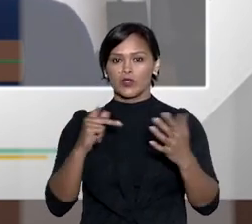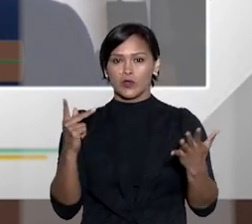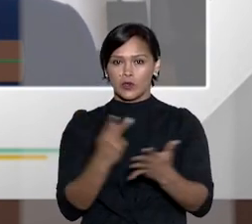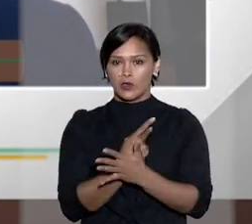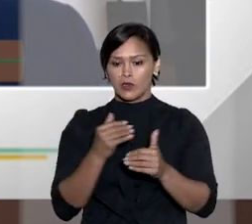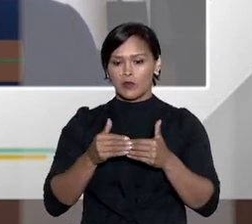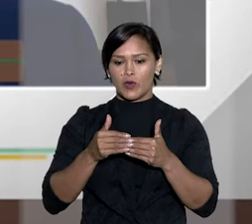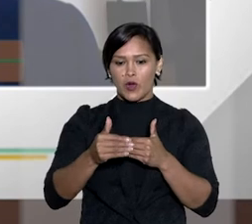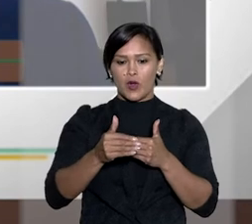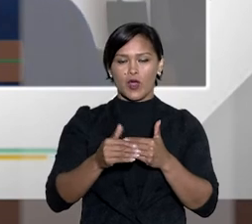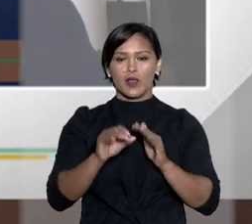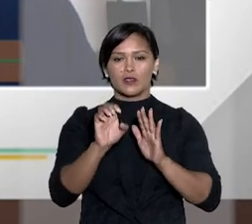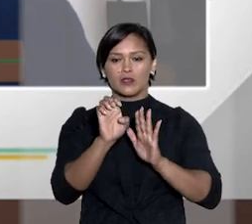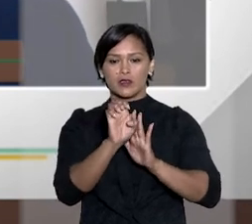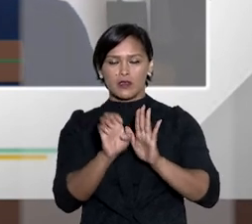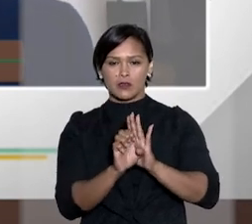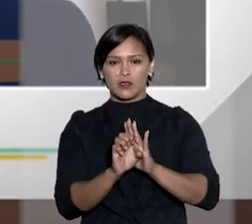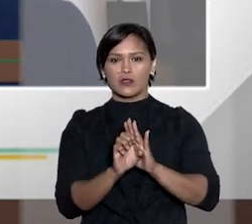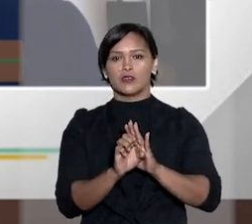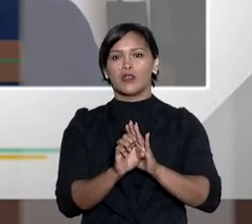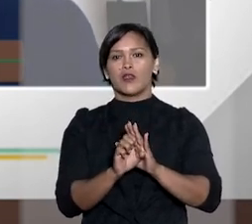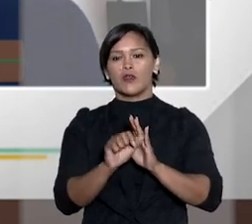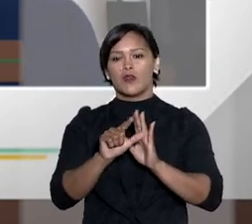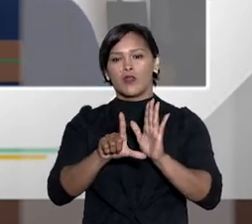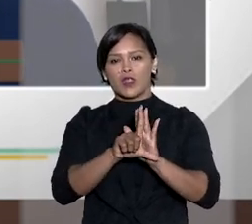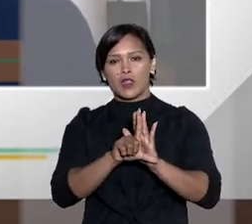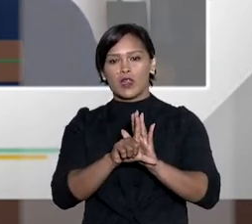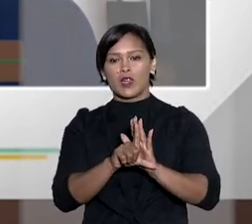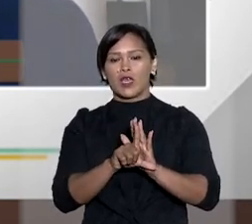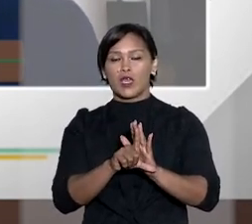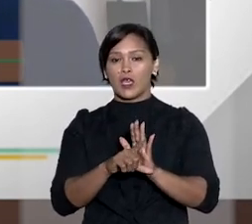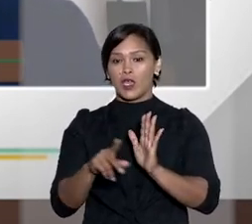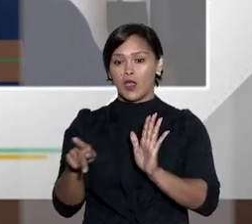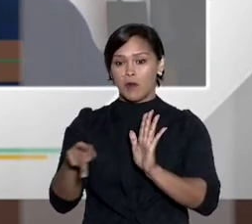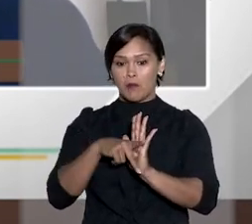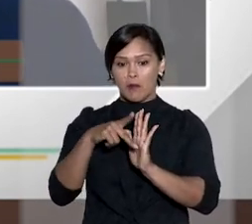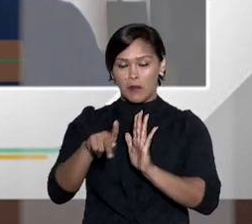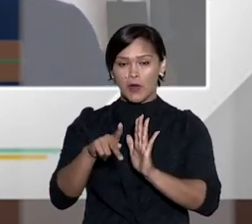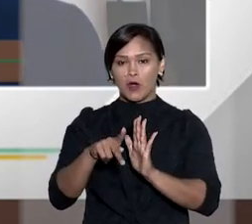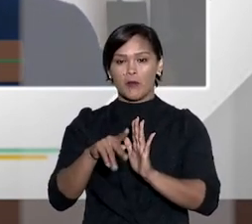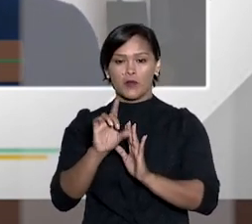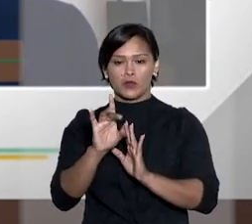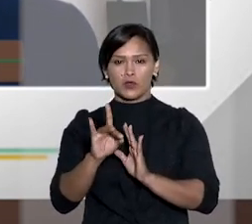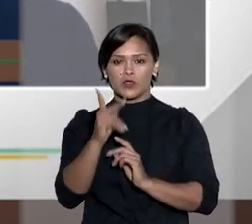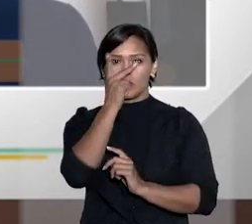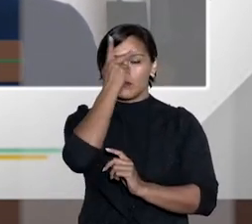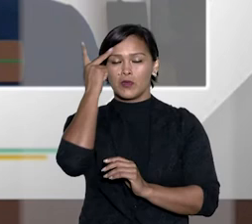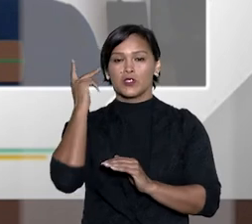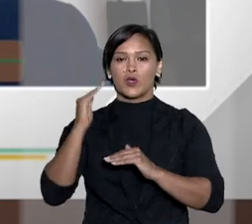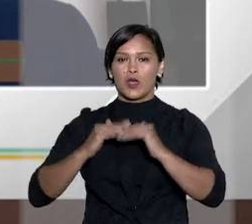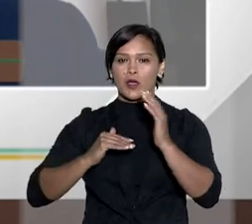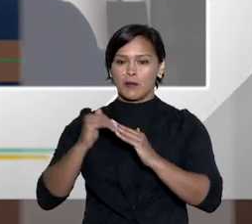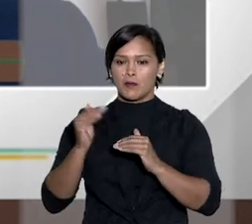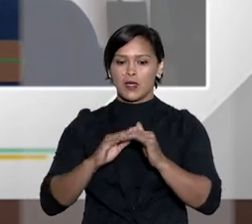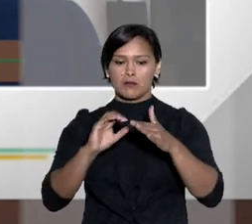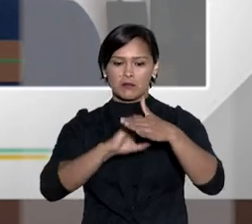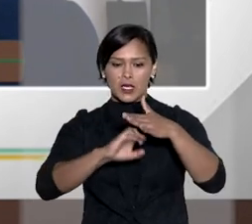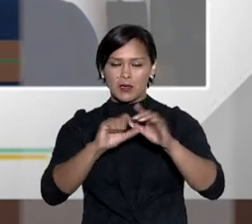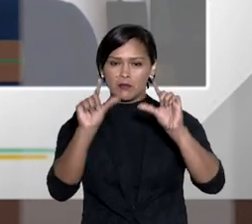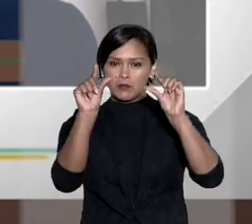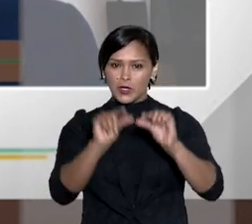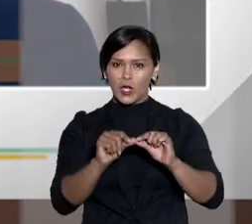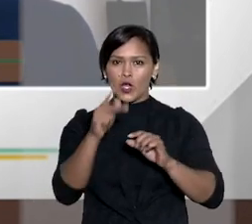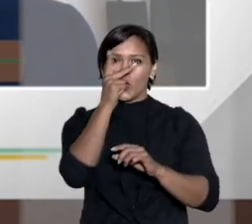restringida à luz das alterações que ocorreram após a edição da lei que incluíram como legitimados não só